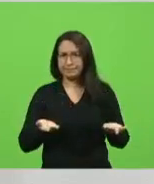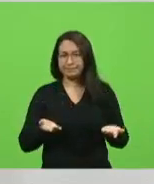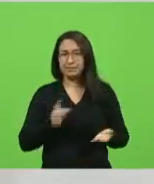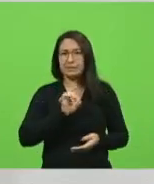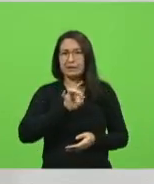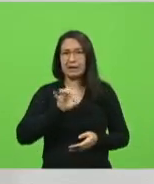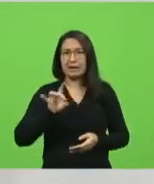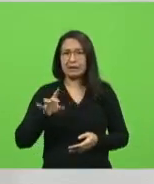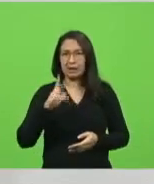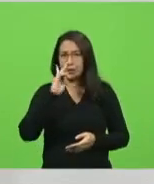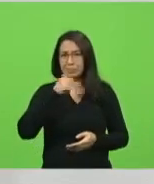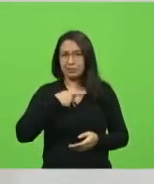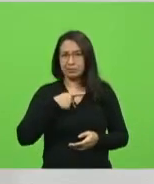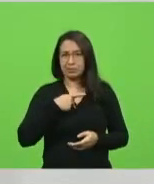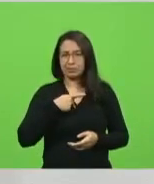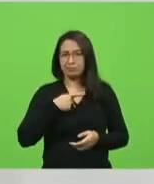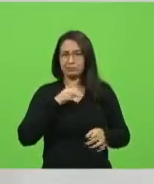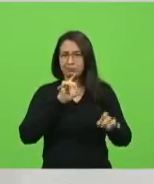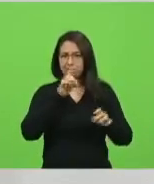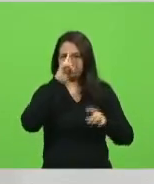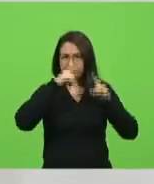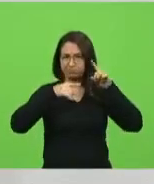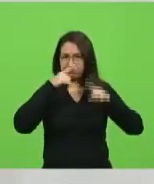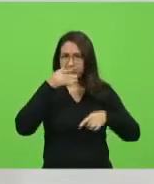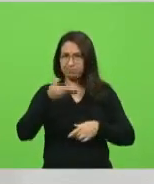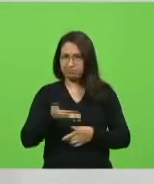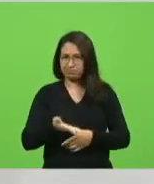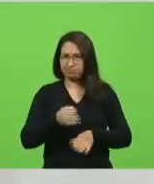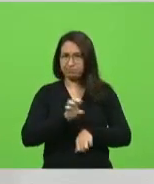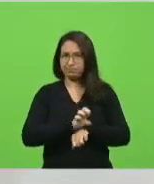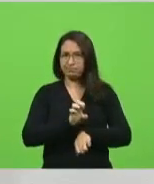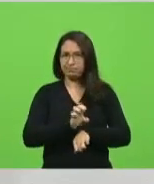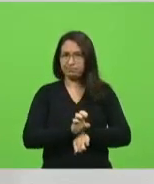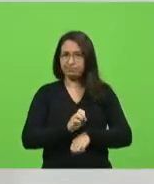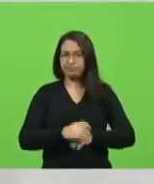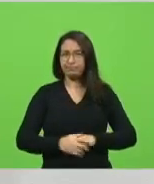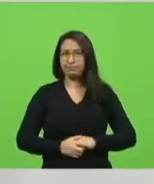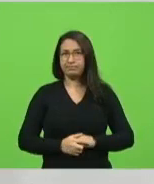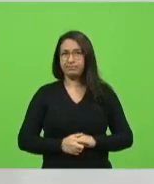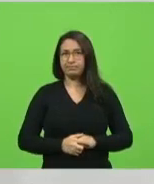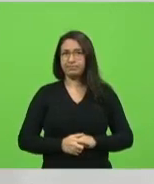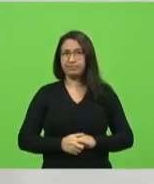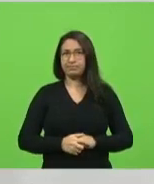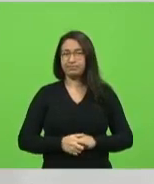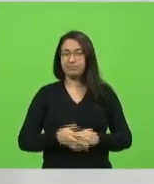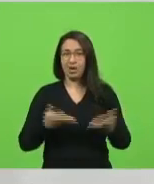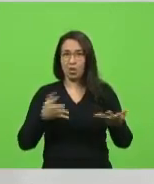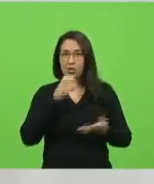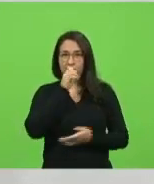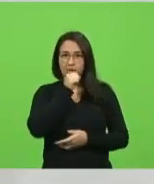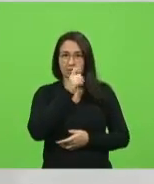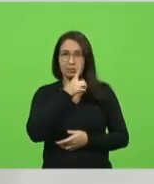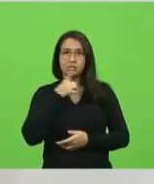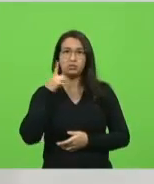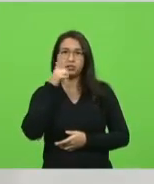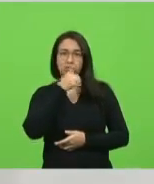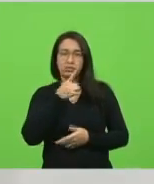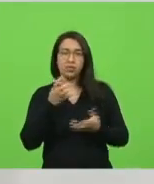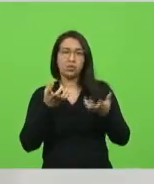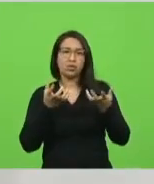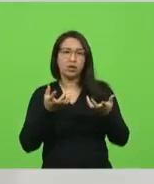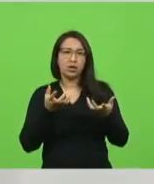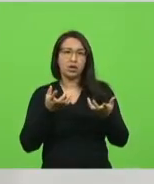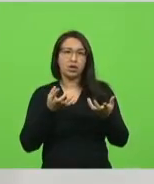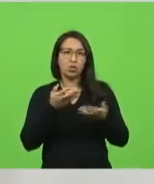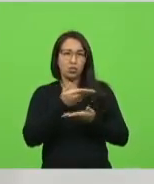mandar no Estado? gente não se responsabiliza. Aí o Bolsonaro... Esse fim de semana agora, eu quero que todos tenham muita,